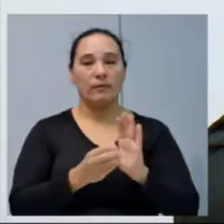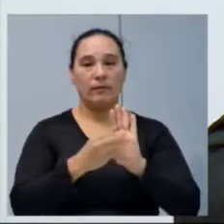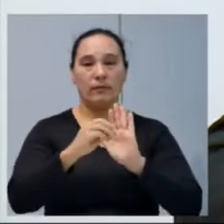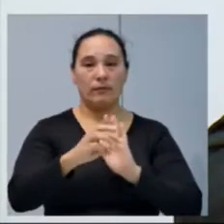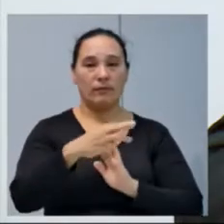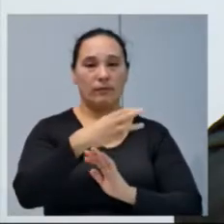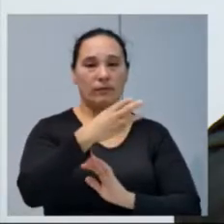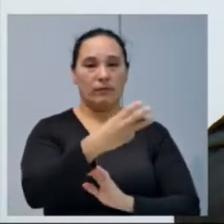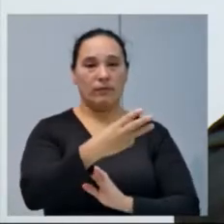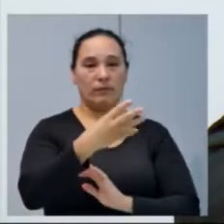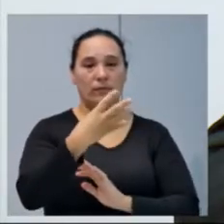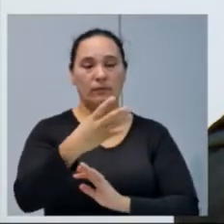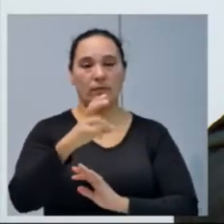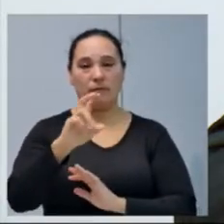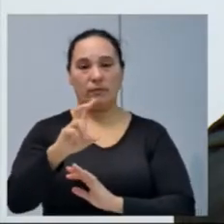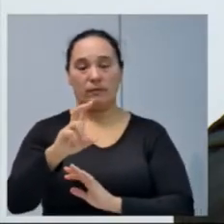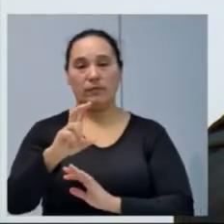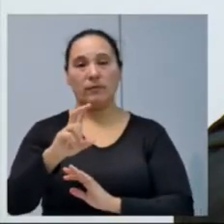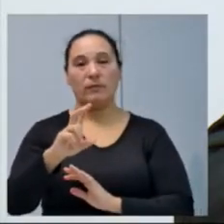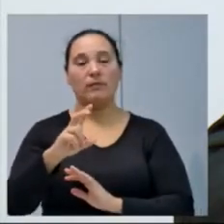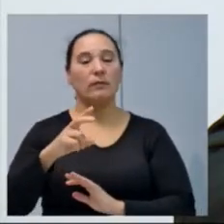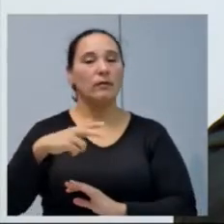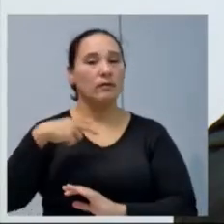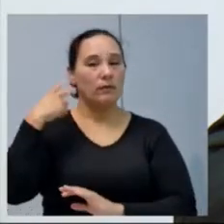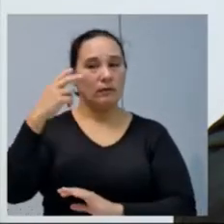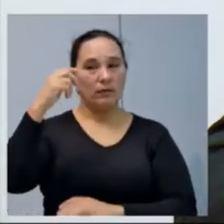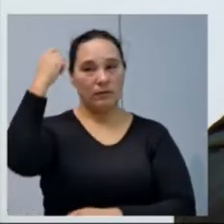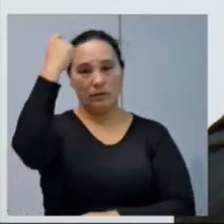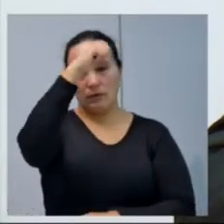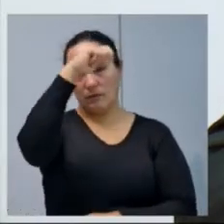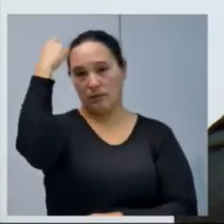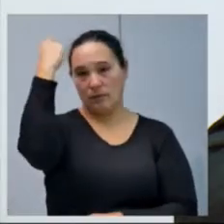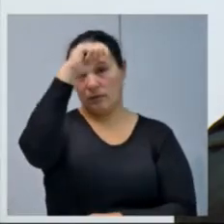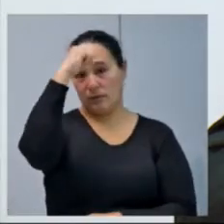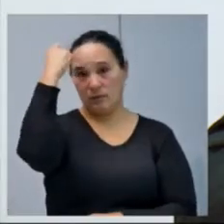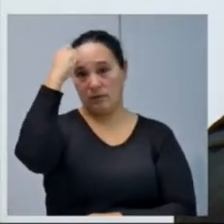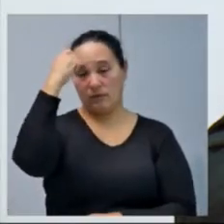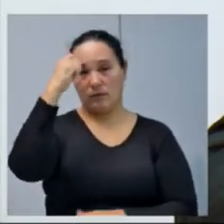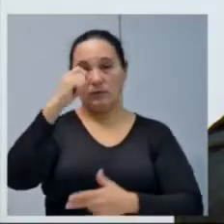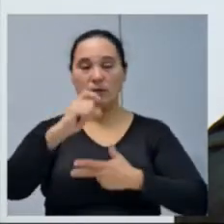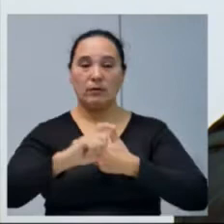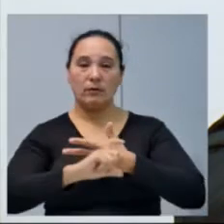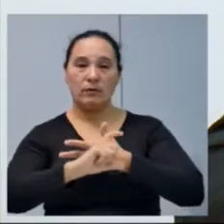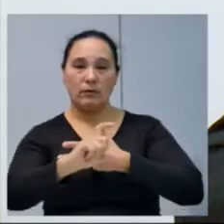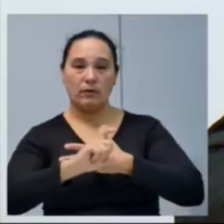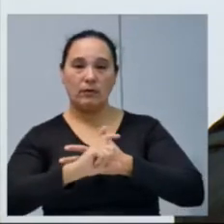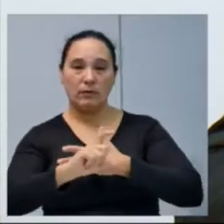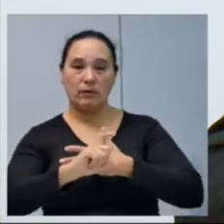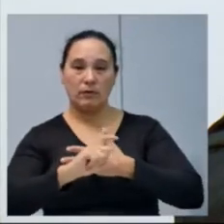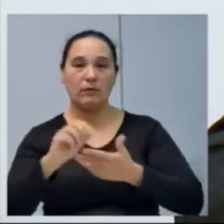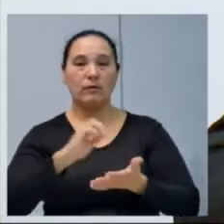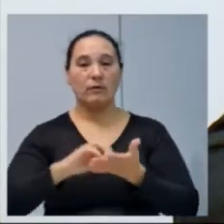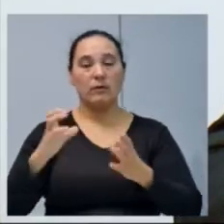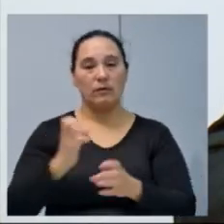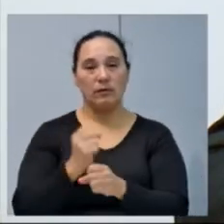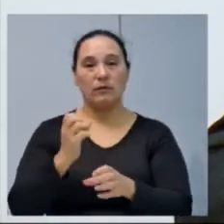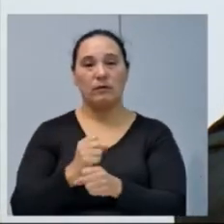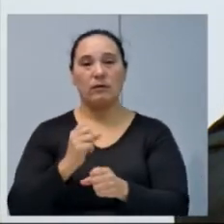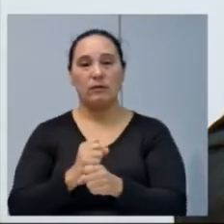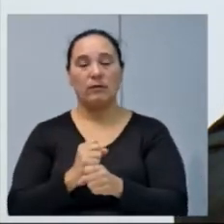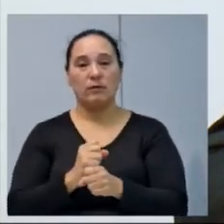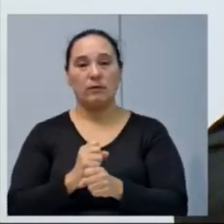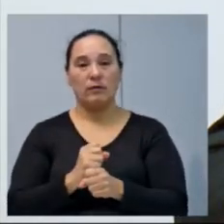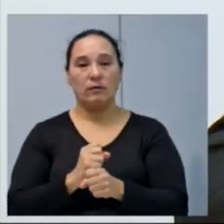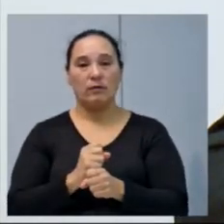345, 2017, do vereador Adriano de Martini, para que o Executivo Municipal, através da Secretaria de Obras, de